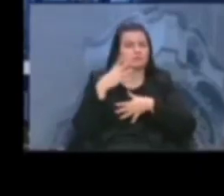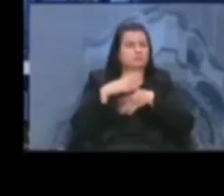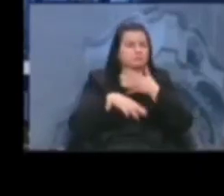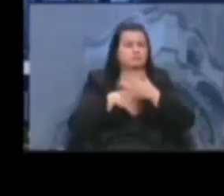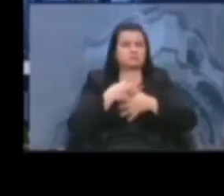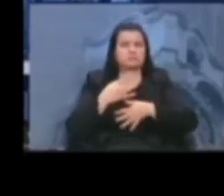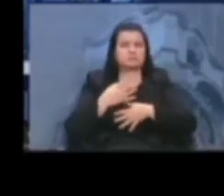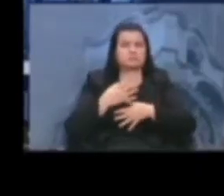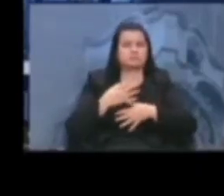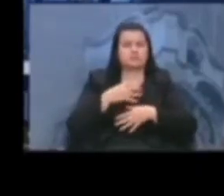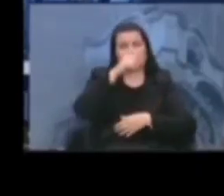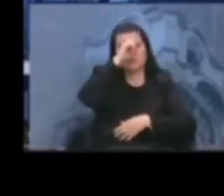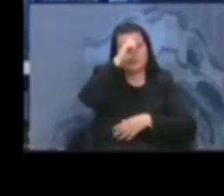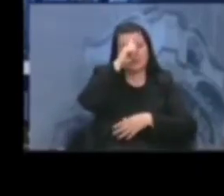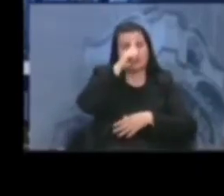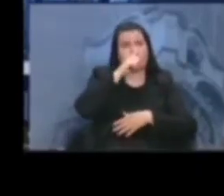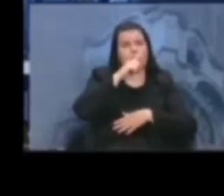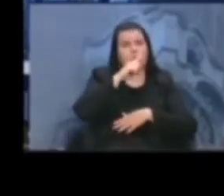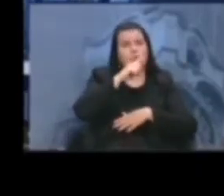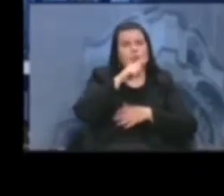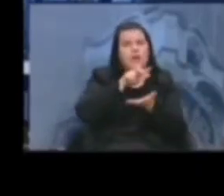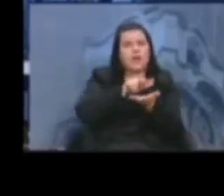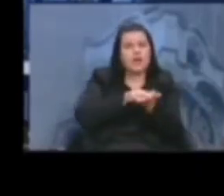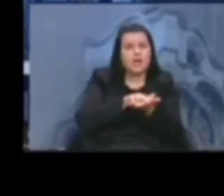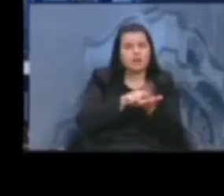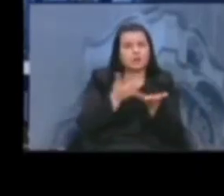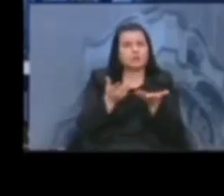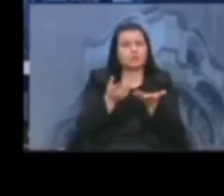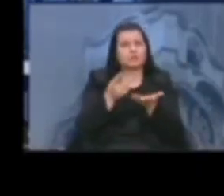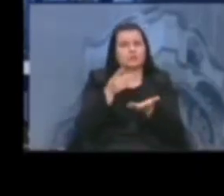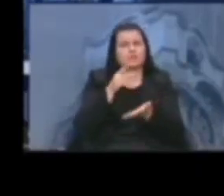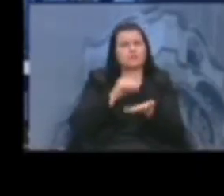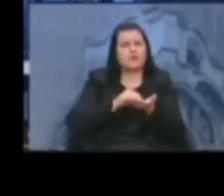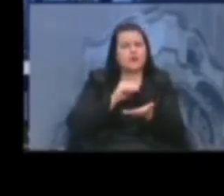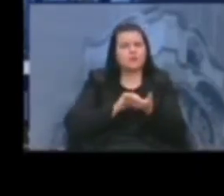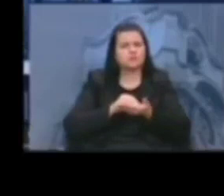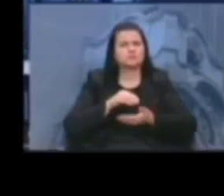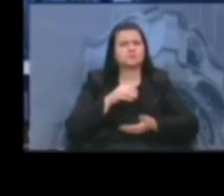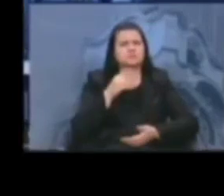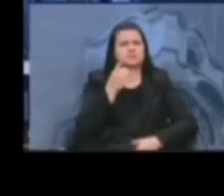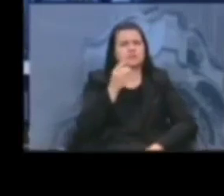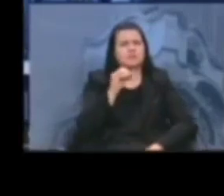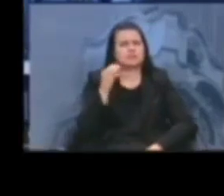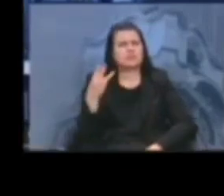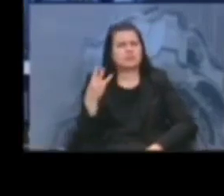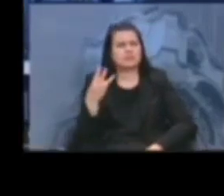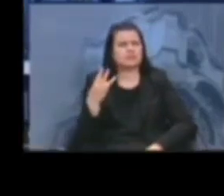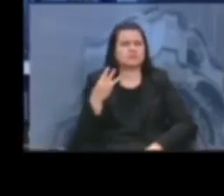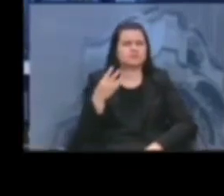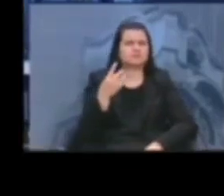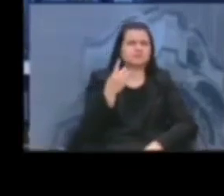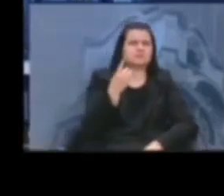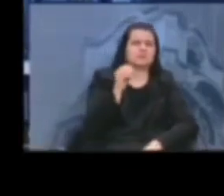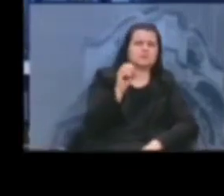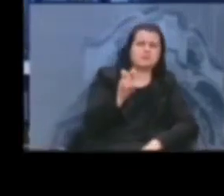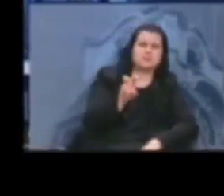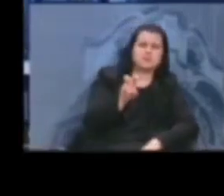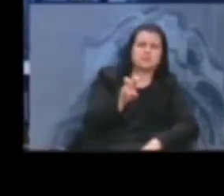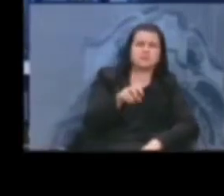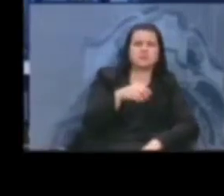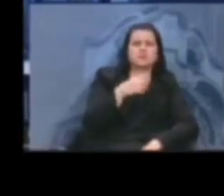temos leitos ainda. Estamos na casa dos 103, 105, 110%, dependendo do dia de ocupação